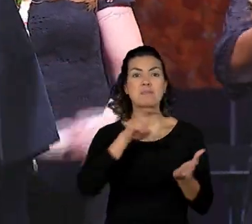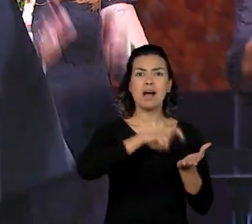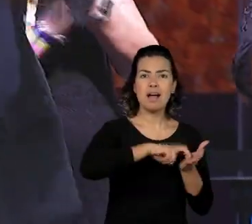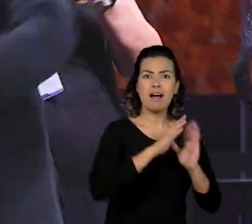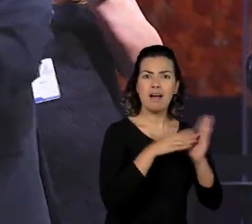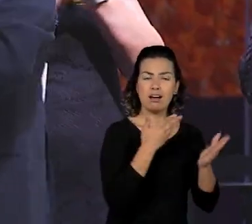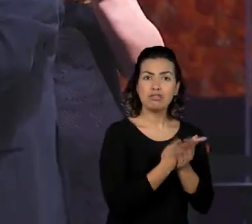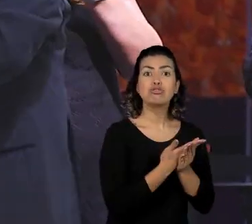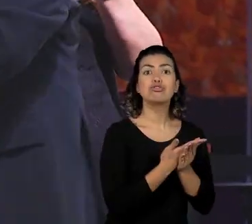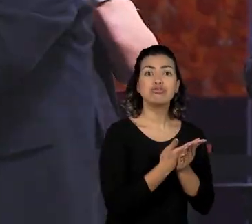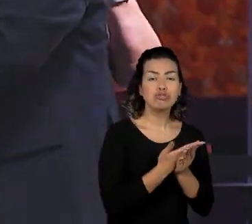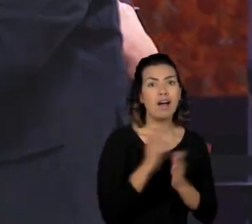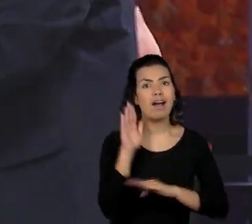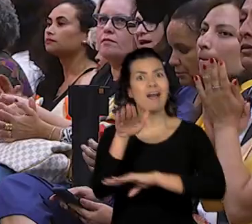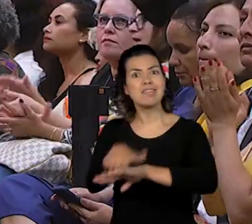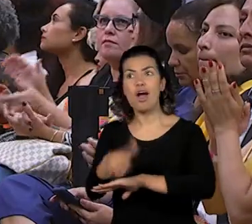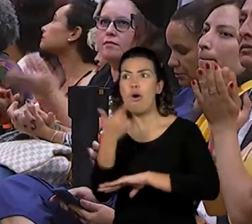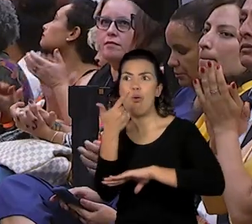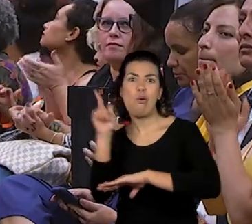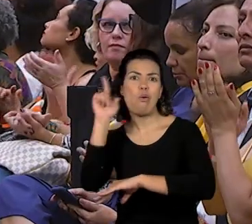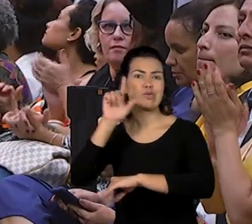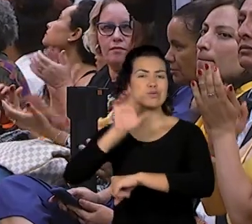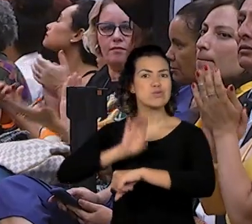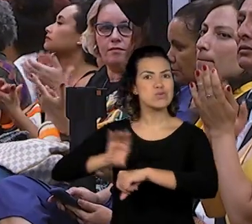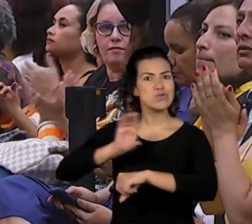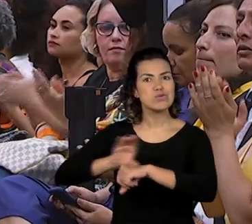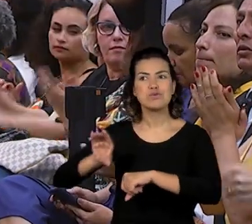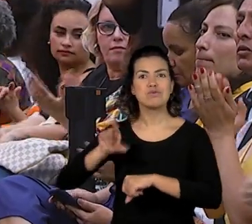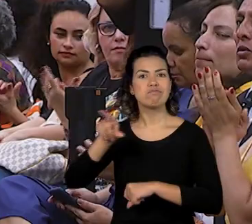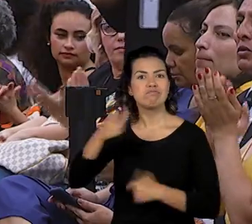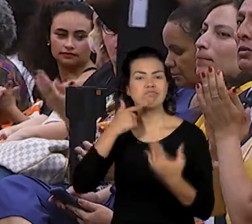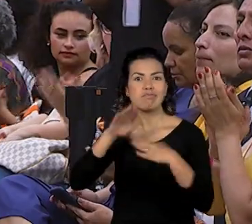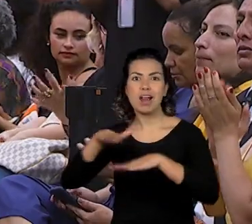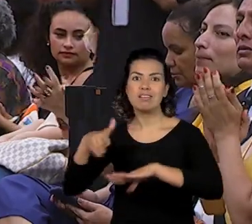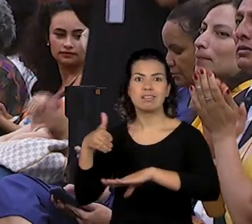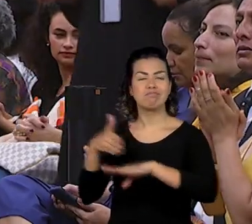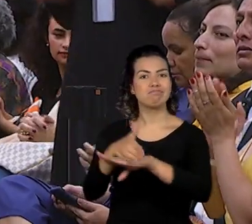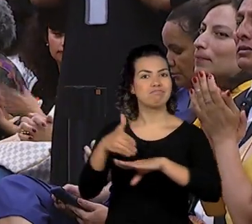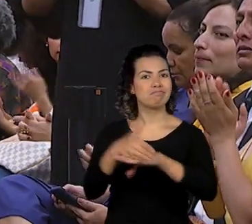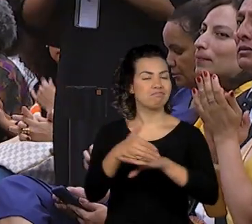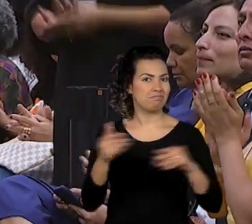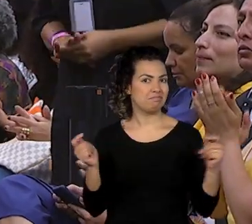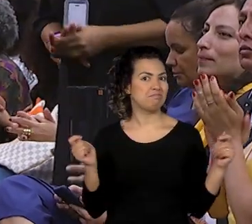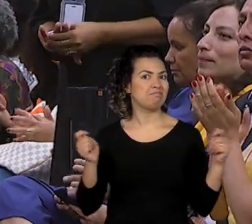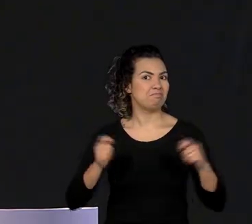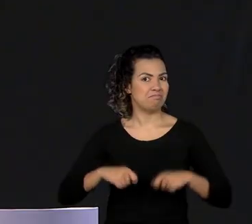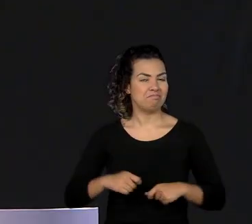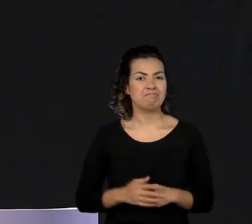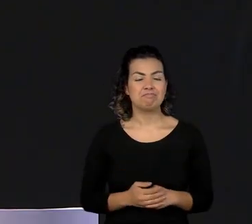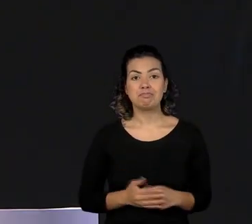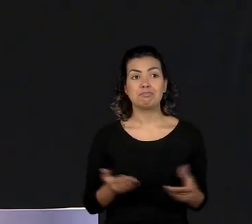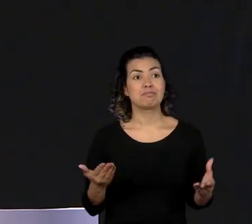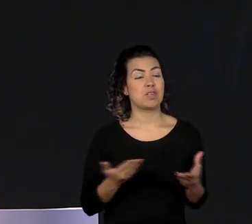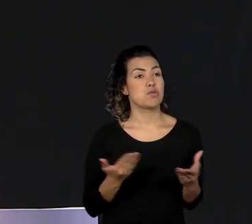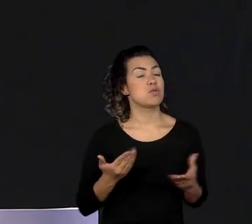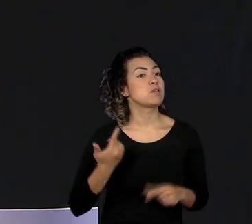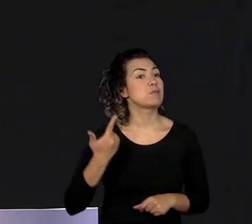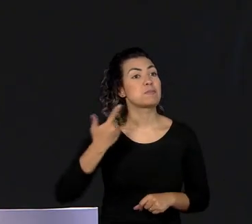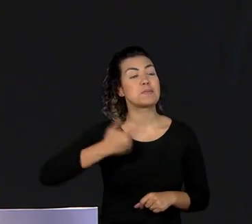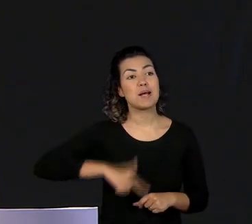oferecer opções para essa criança no contraturno, né? Vamos então convidar agora